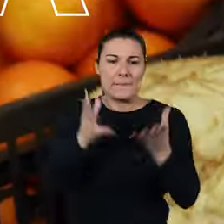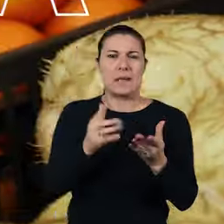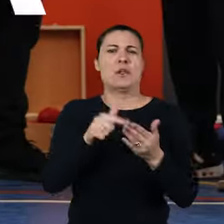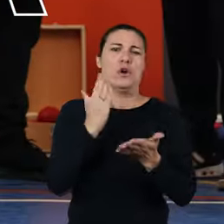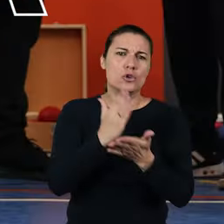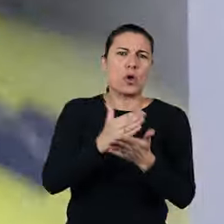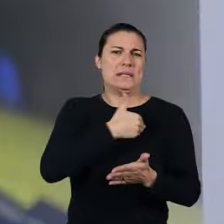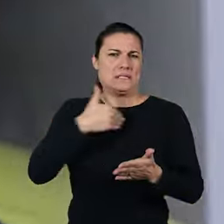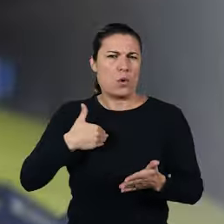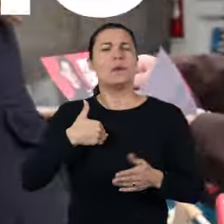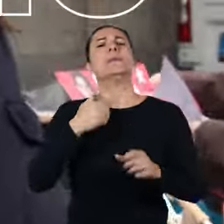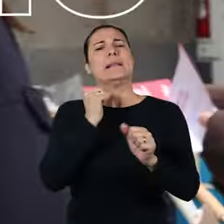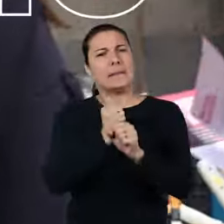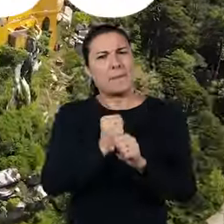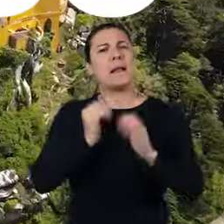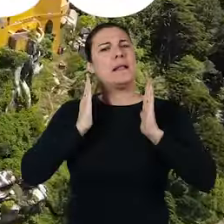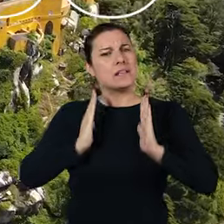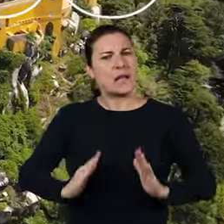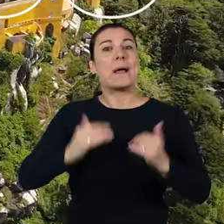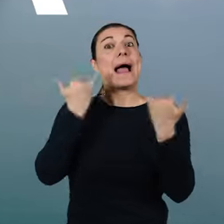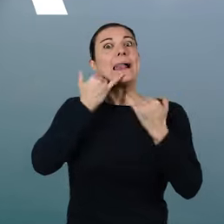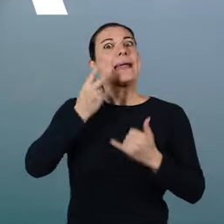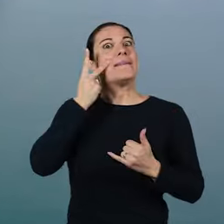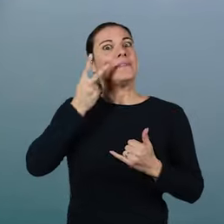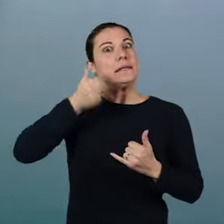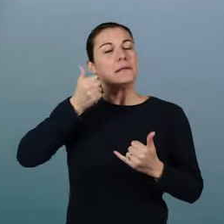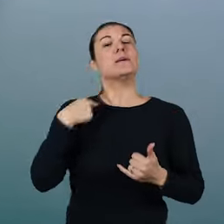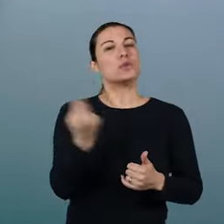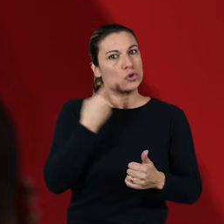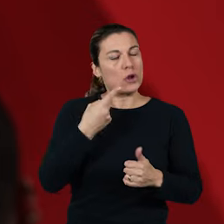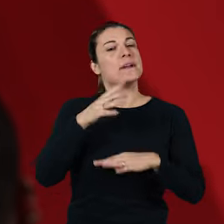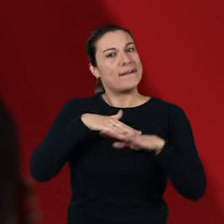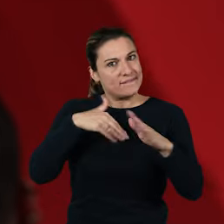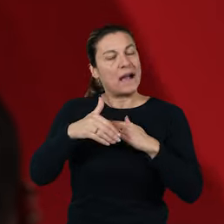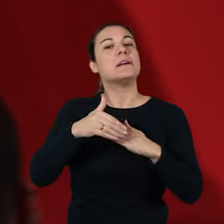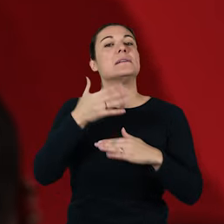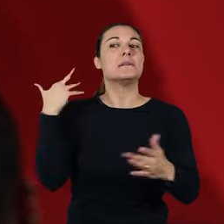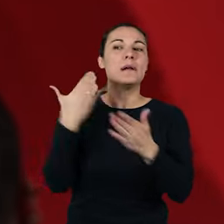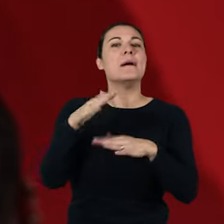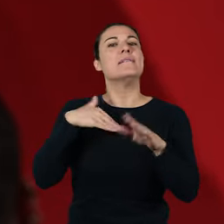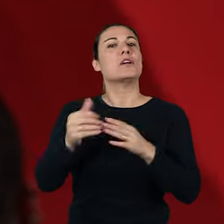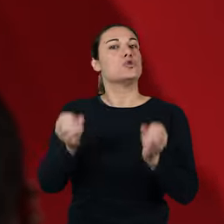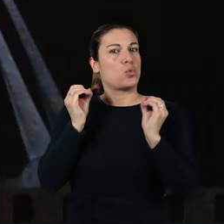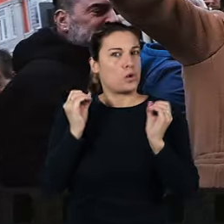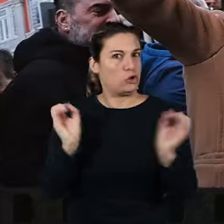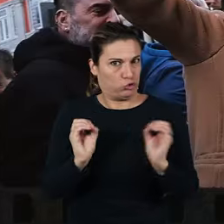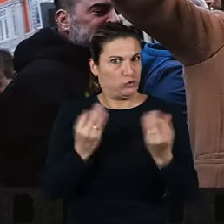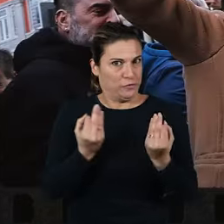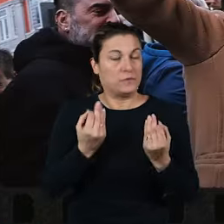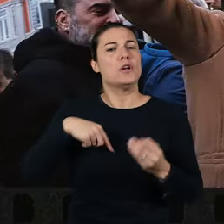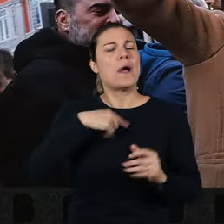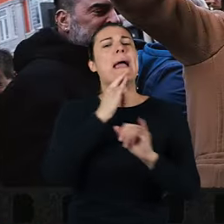planeta, na escola, na saúde, no trabalho, no descanso, na alegria de viver, vamos fazer o que nunca foi feito.